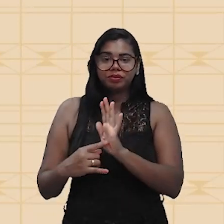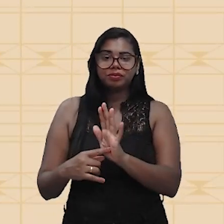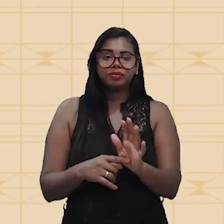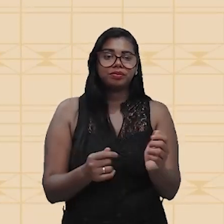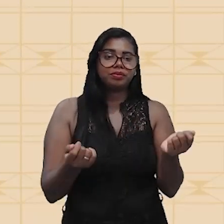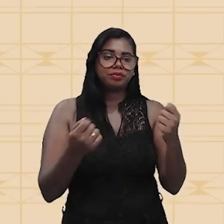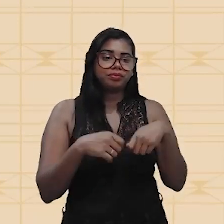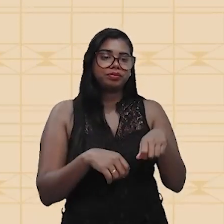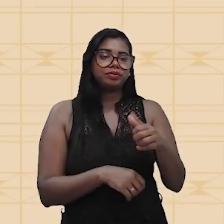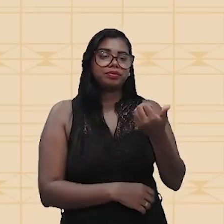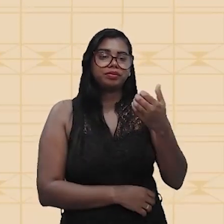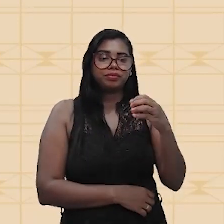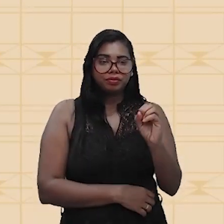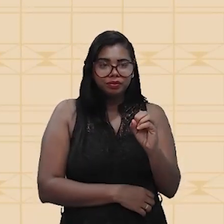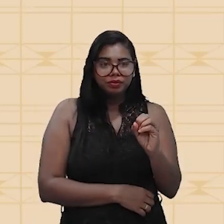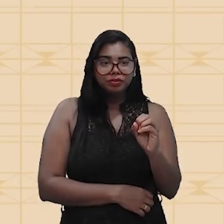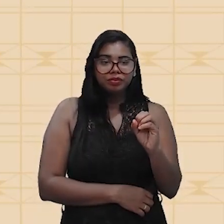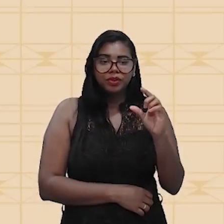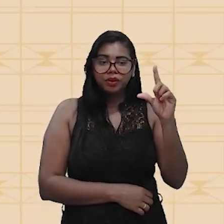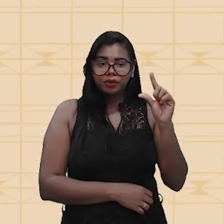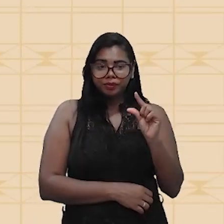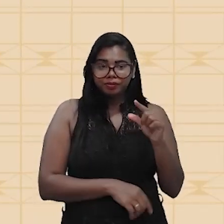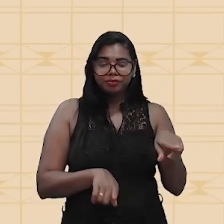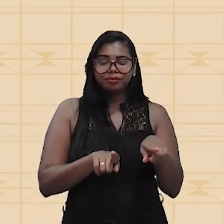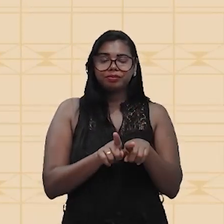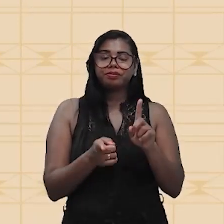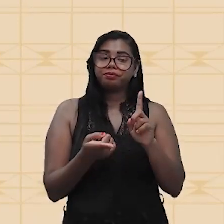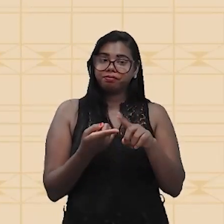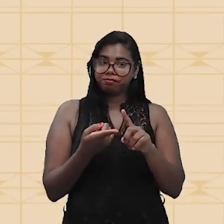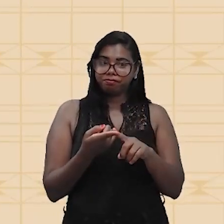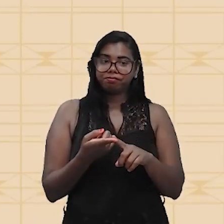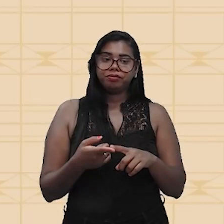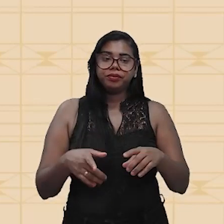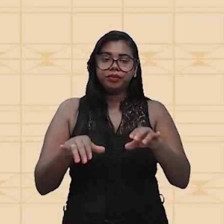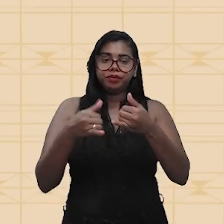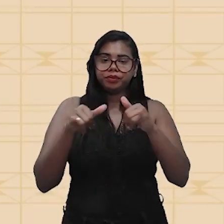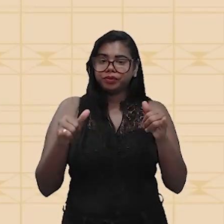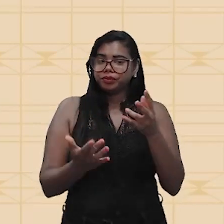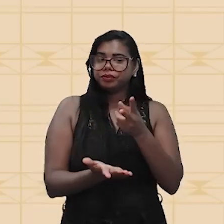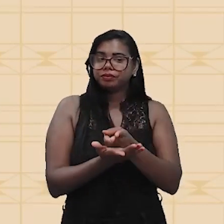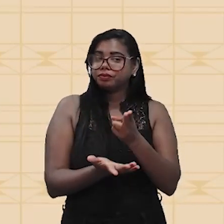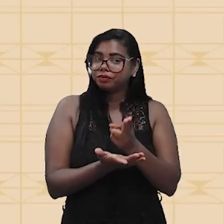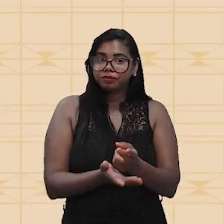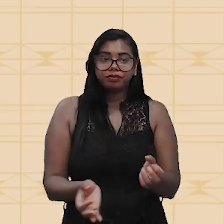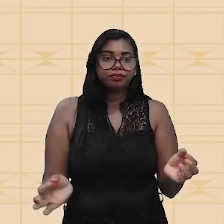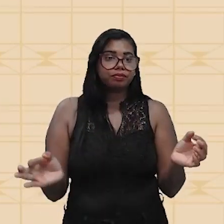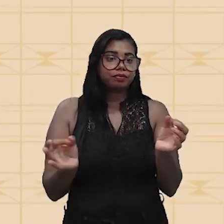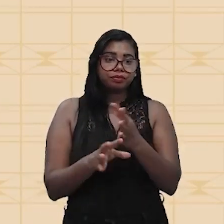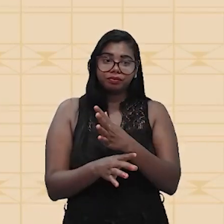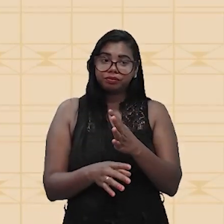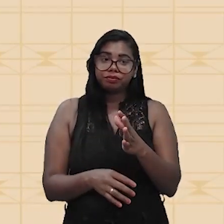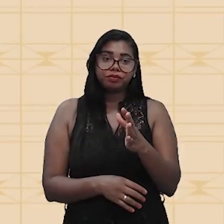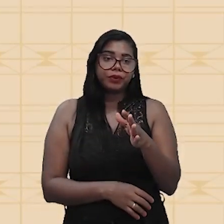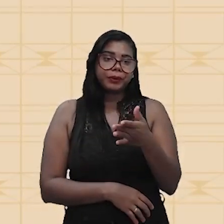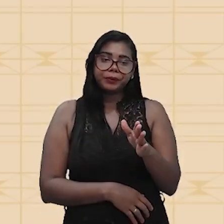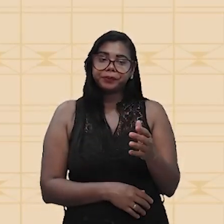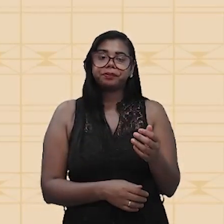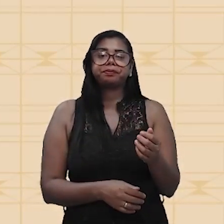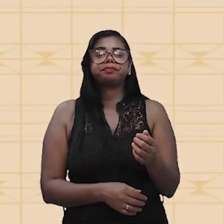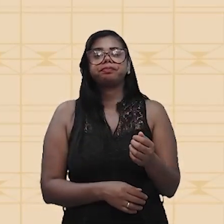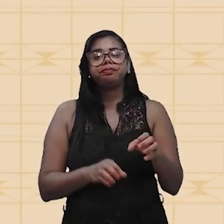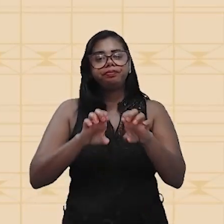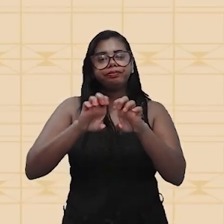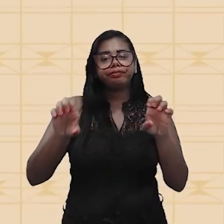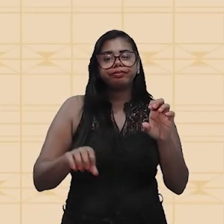dela ser um valor muito pequeno, ou seja, a corrente elétrica sempre vai terminar, muito provavelmente com potência de 10 com